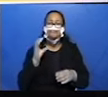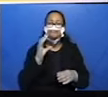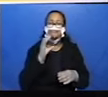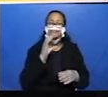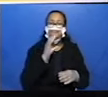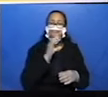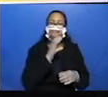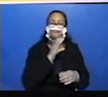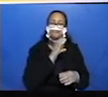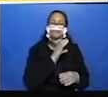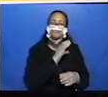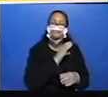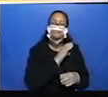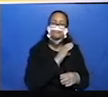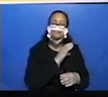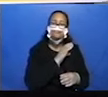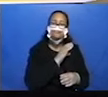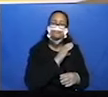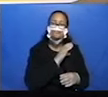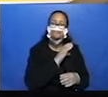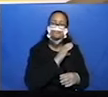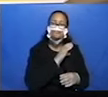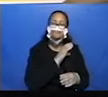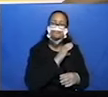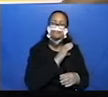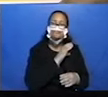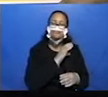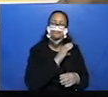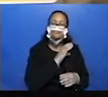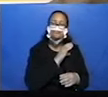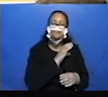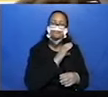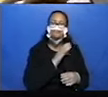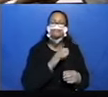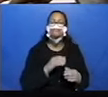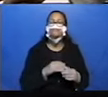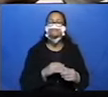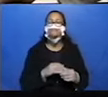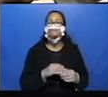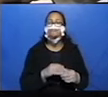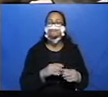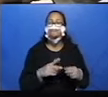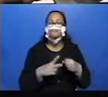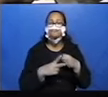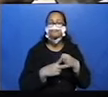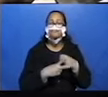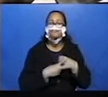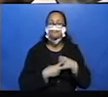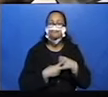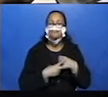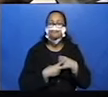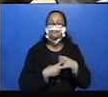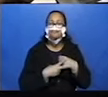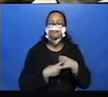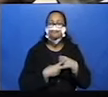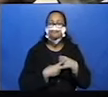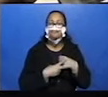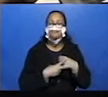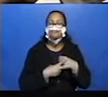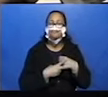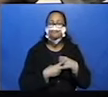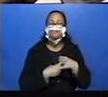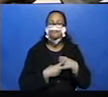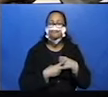Bem devagar. Bem devagar. Lentamente se refere a quê? Ao verbo. Movia-se. Então, de que